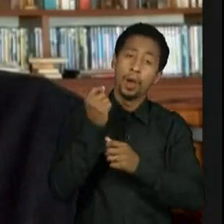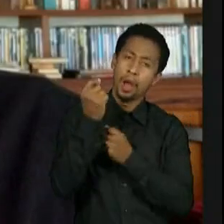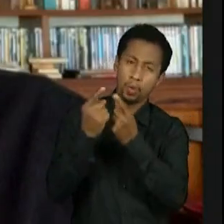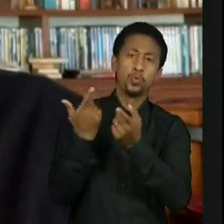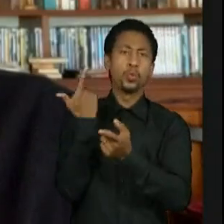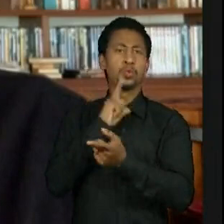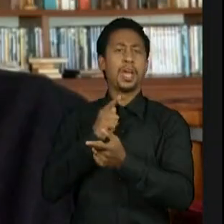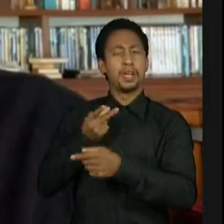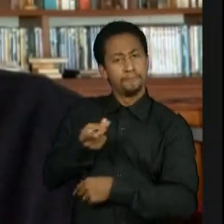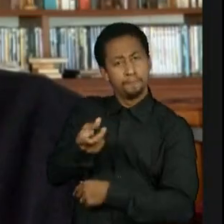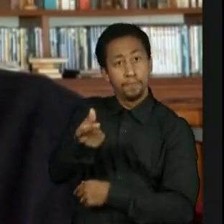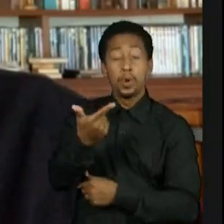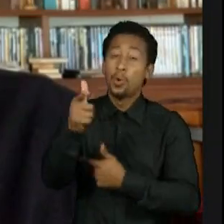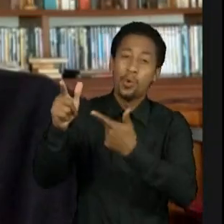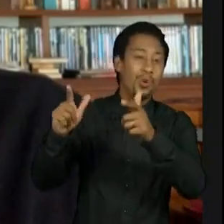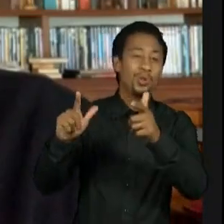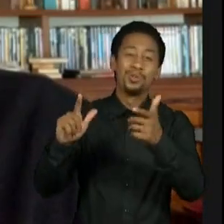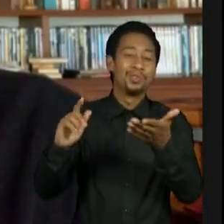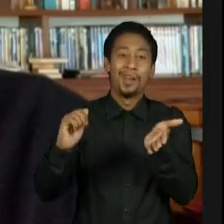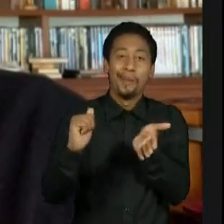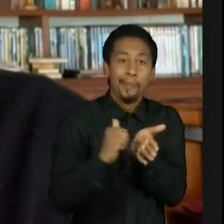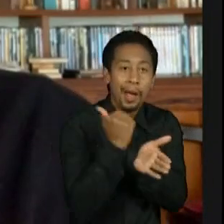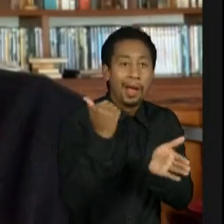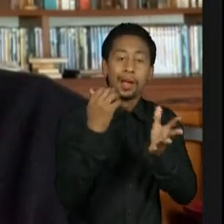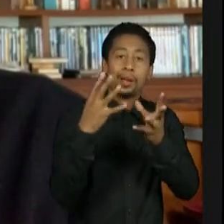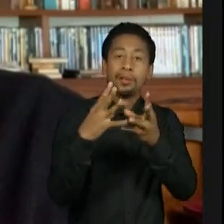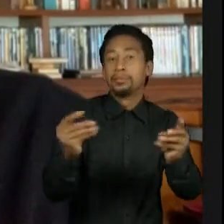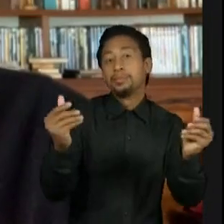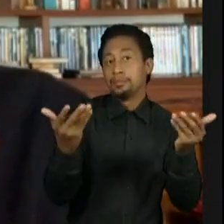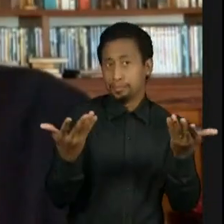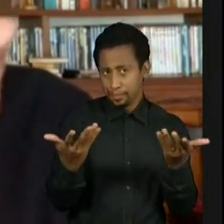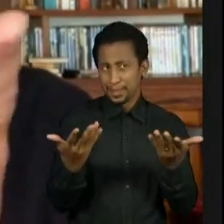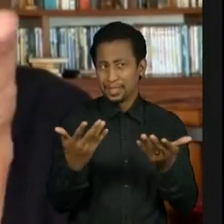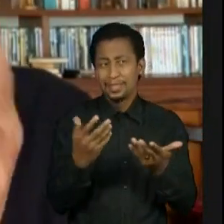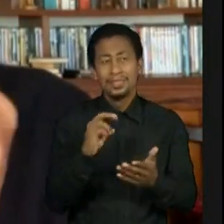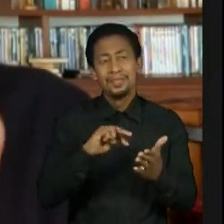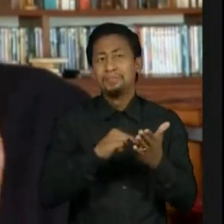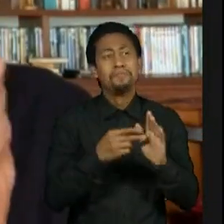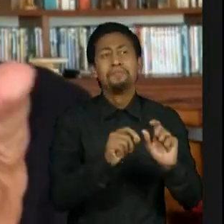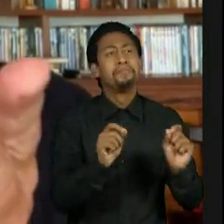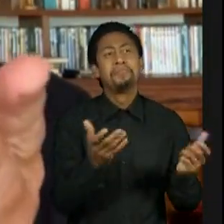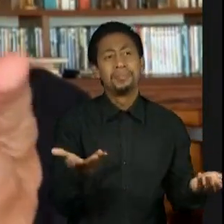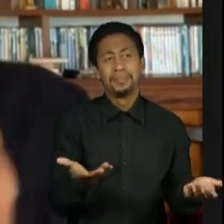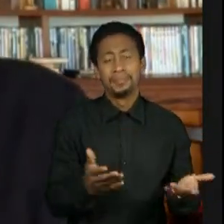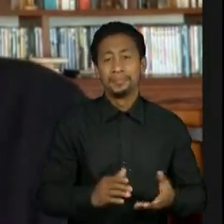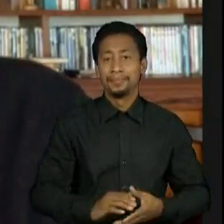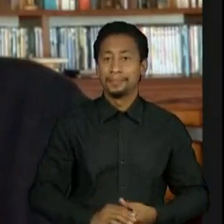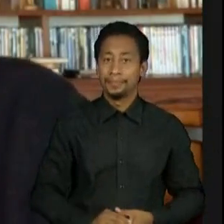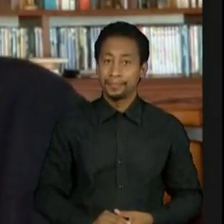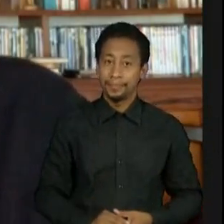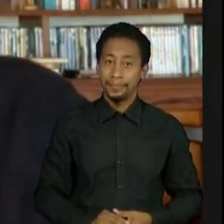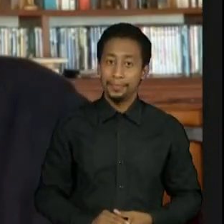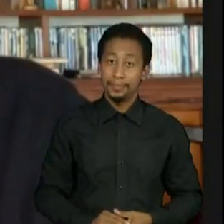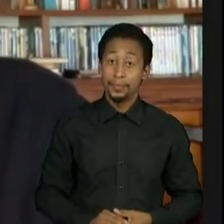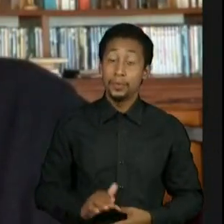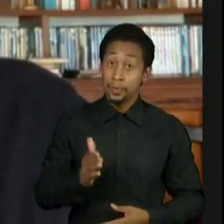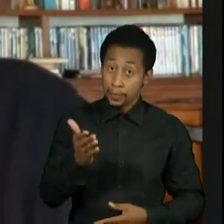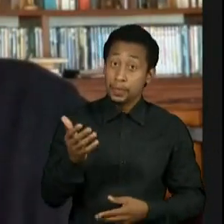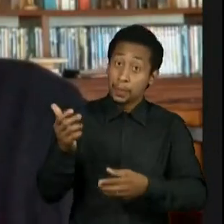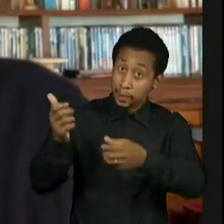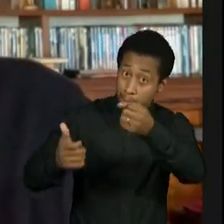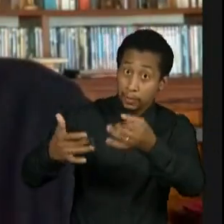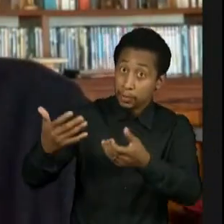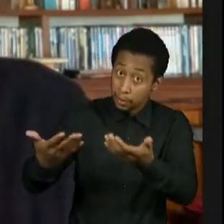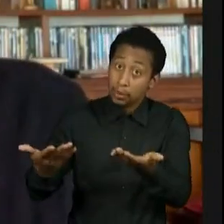usar o mesmo argumento com duas mãos trocadas? Eu concordo com você, você falou certo.